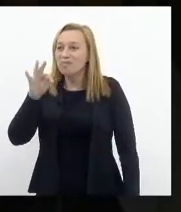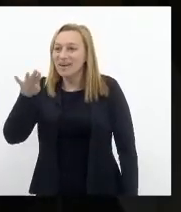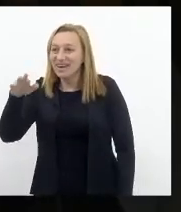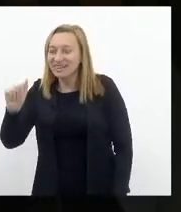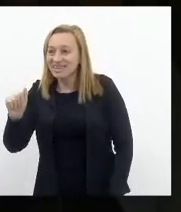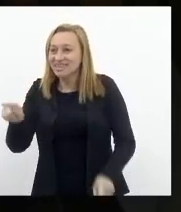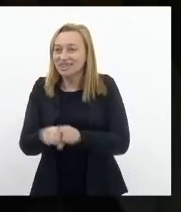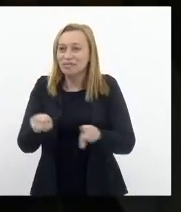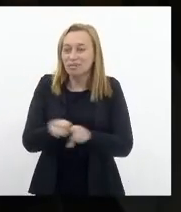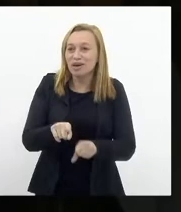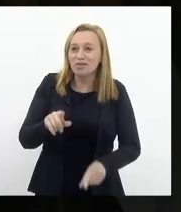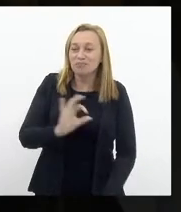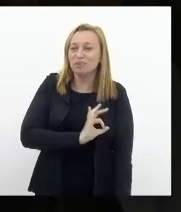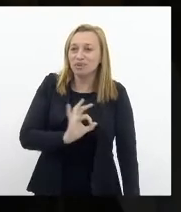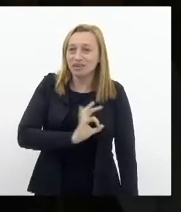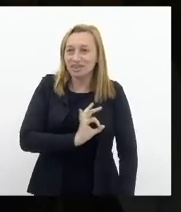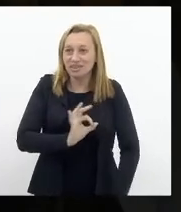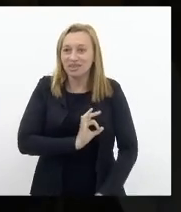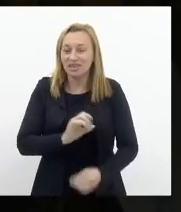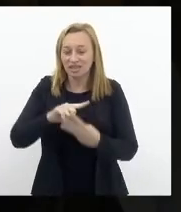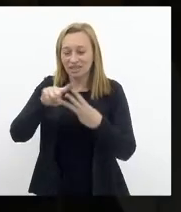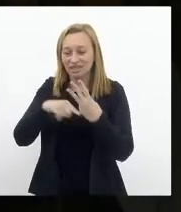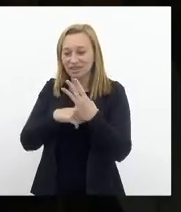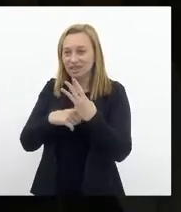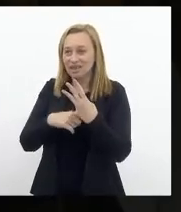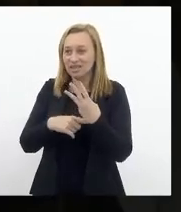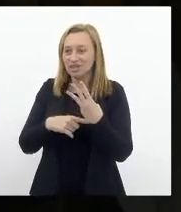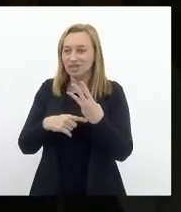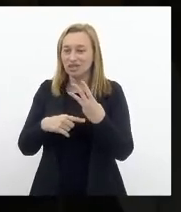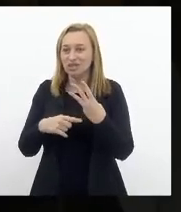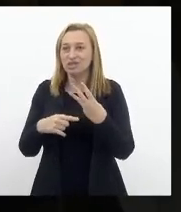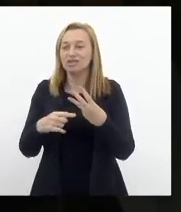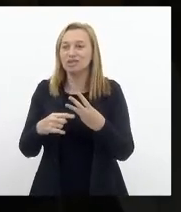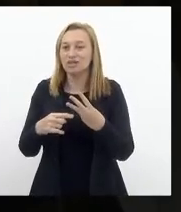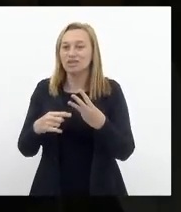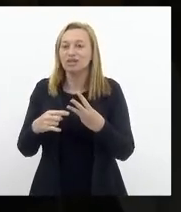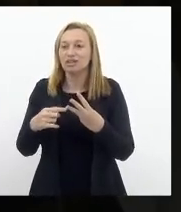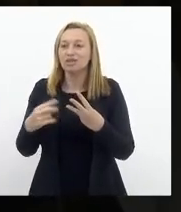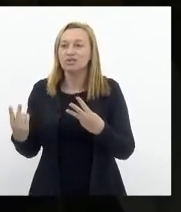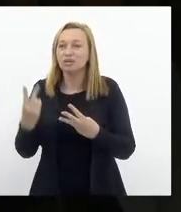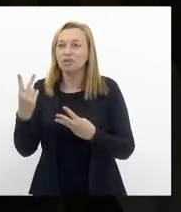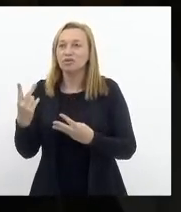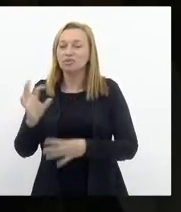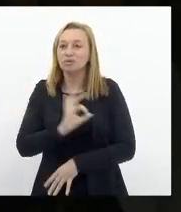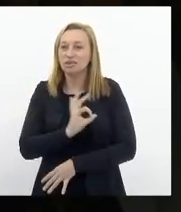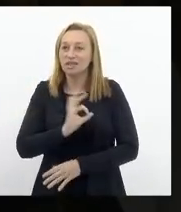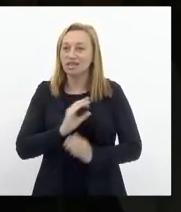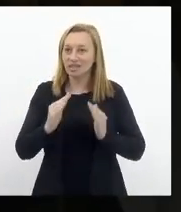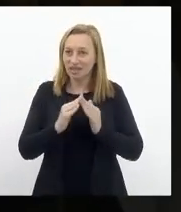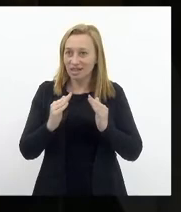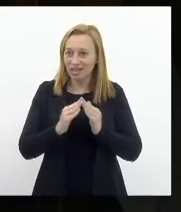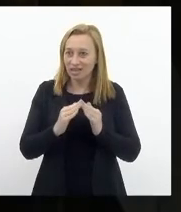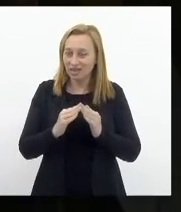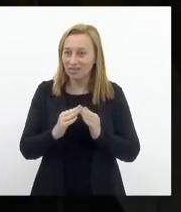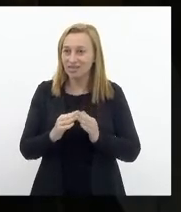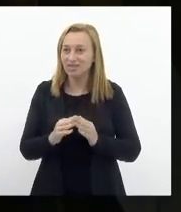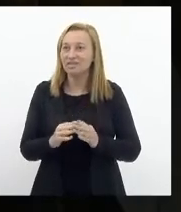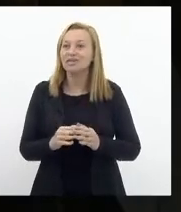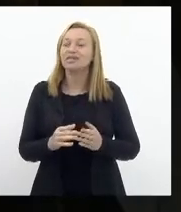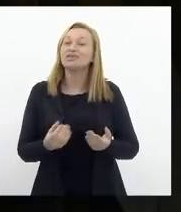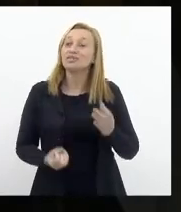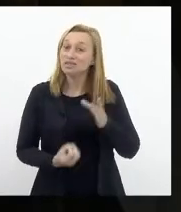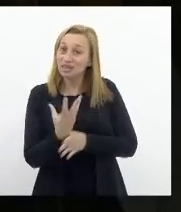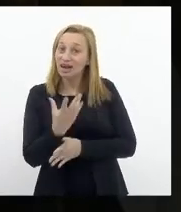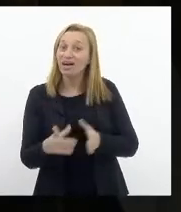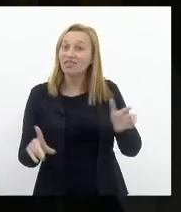A Polícia Civil do Estado do Rio de Janeiro tem três grandes policiais nessa casa, que são os autores dessa lei,